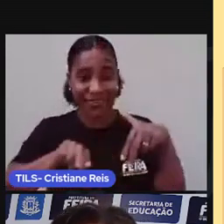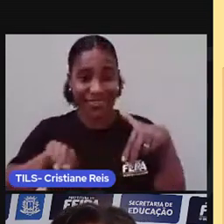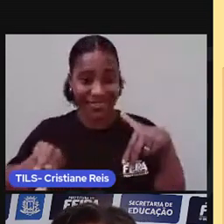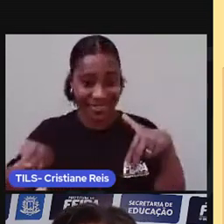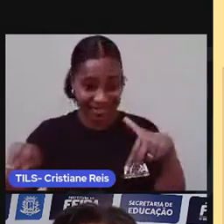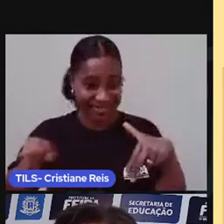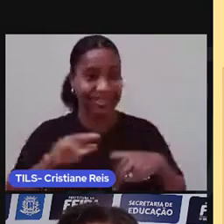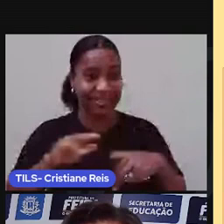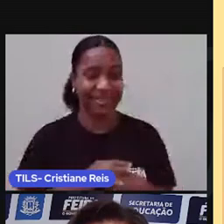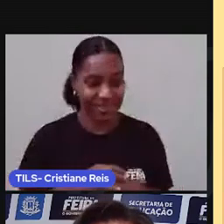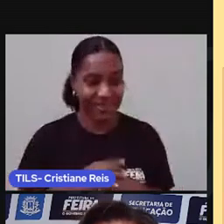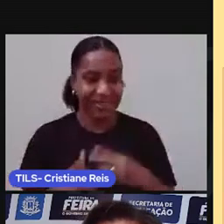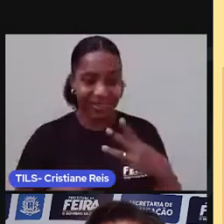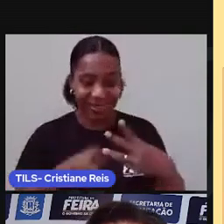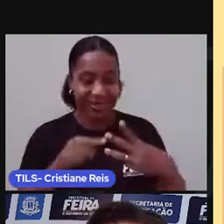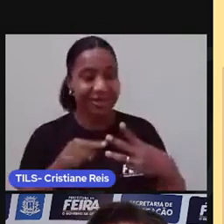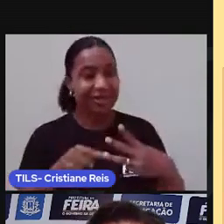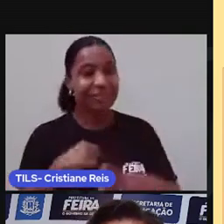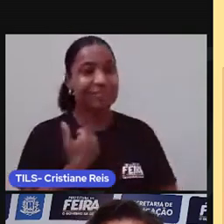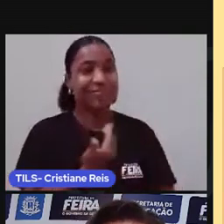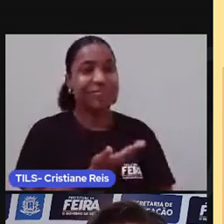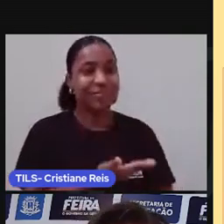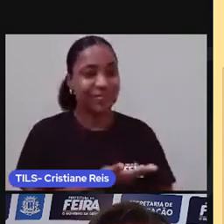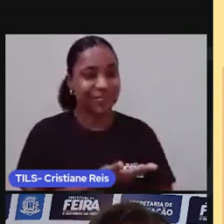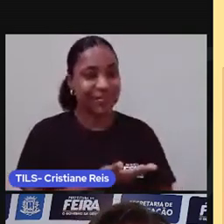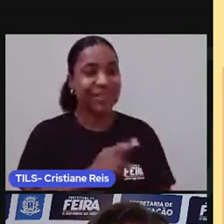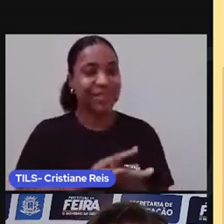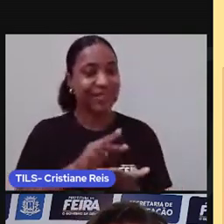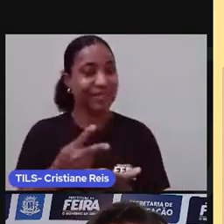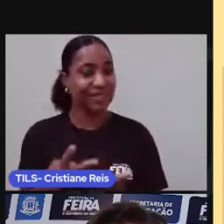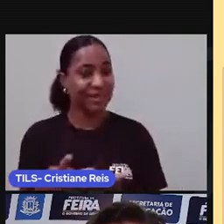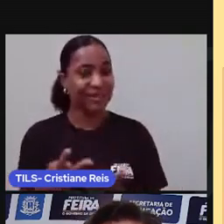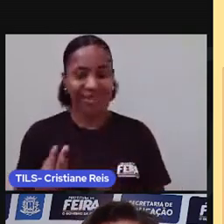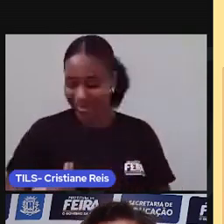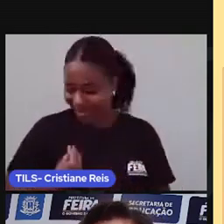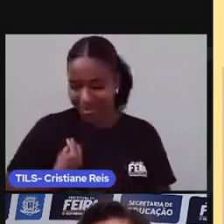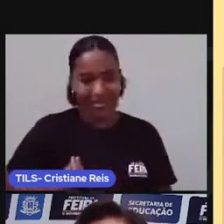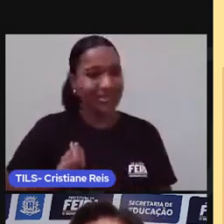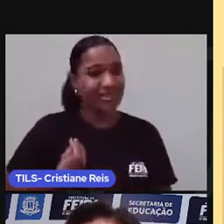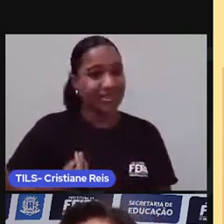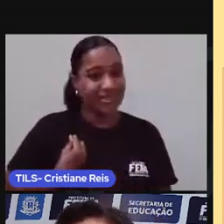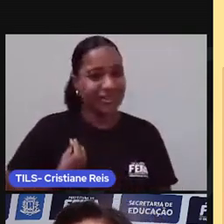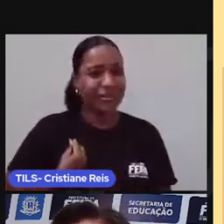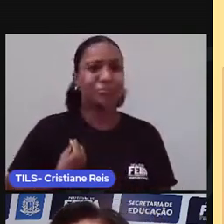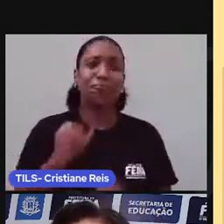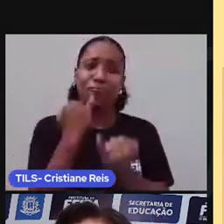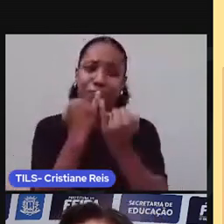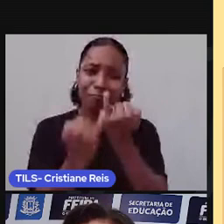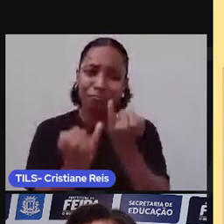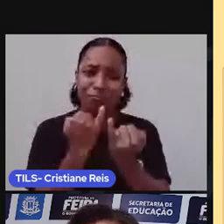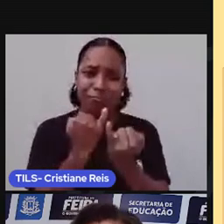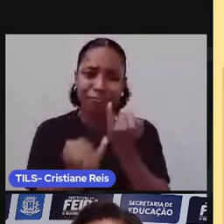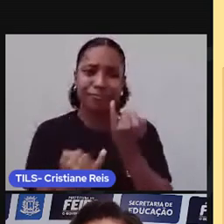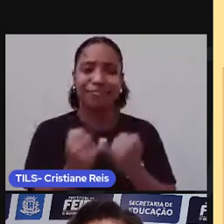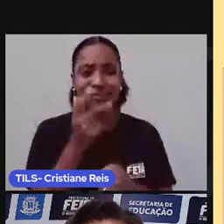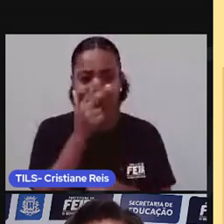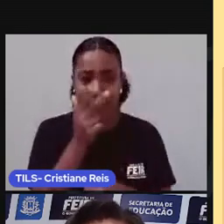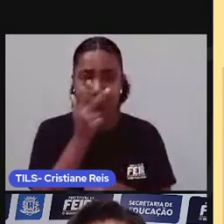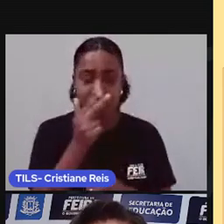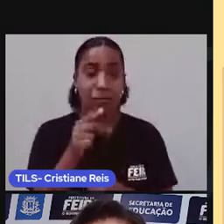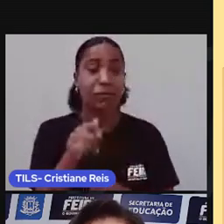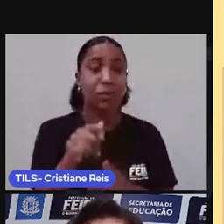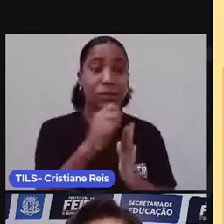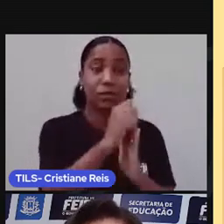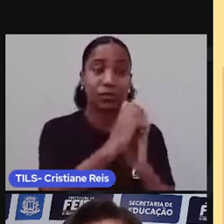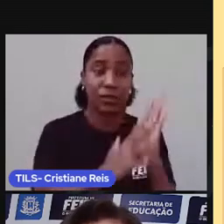Existes. Se parece com o verbo existir. Então, você irá continuar essa atividade